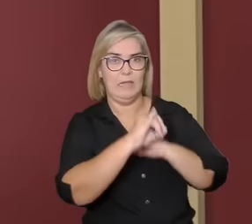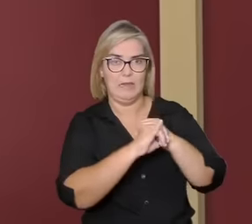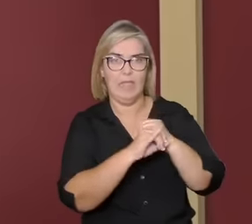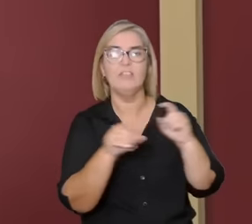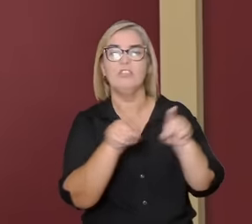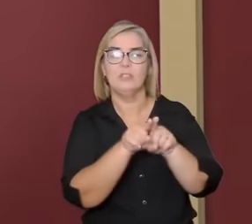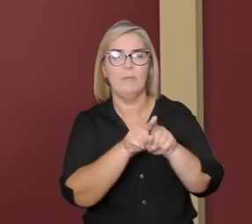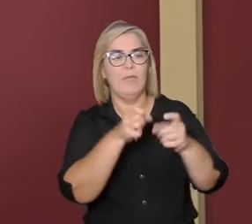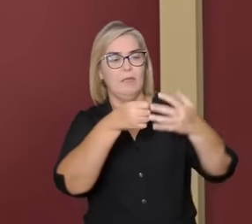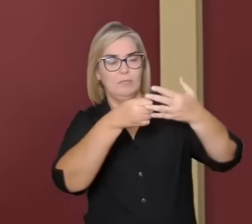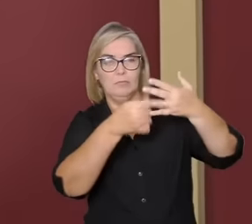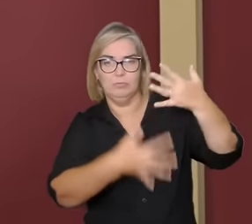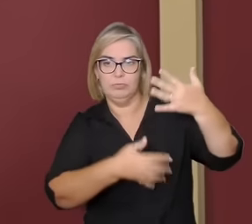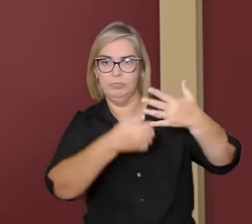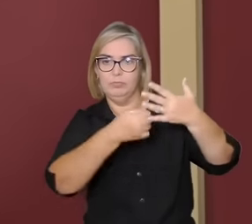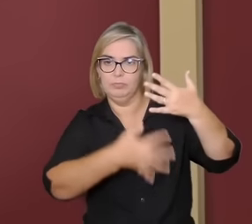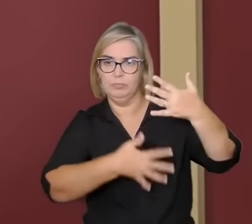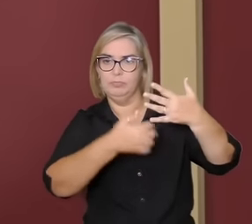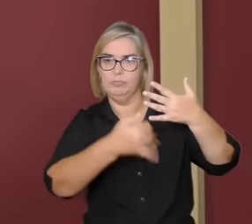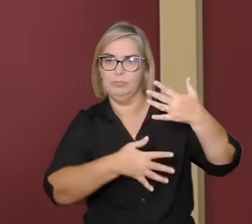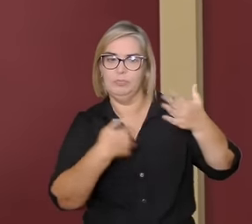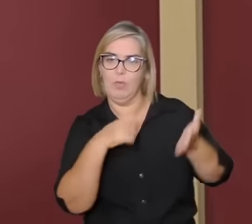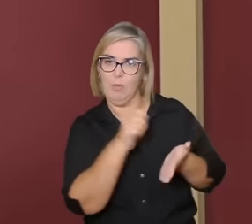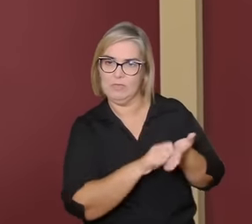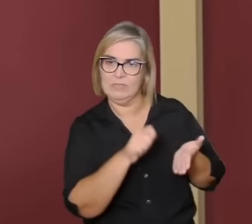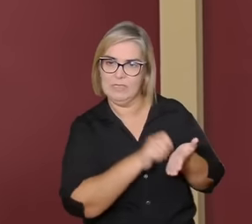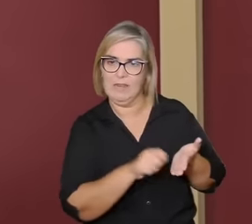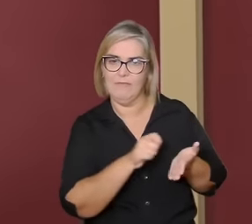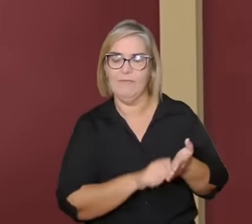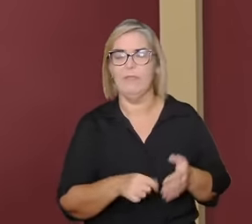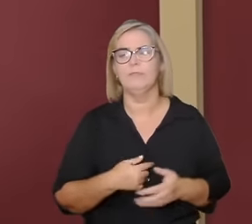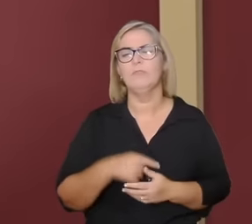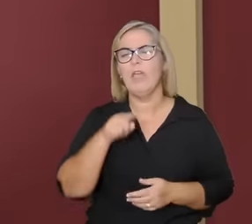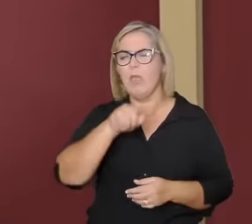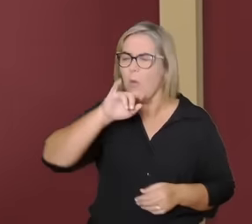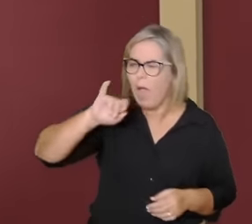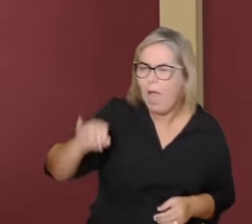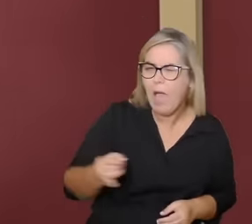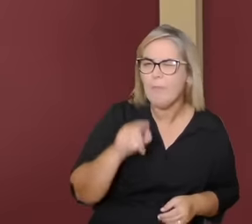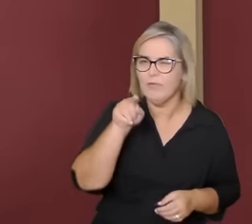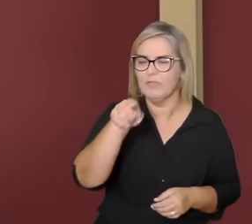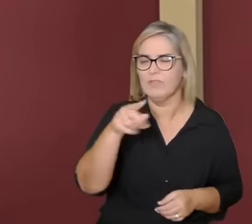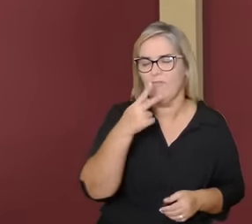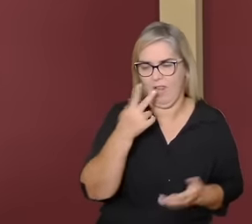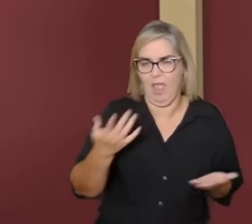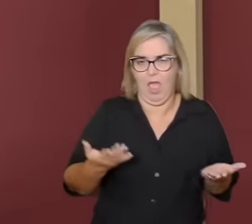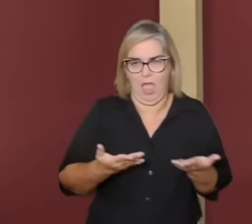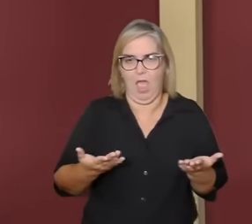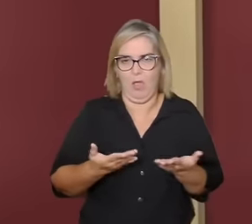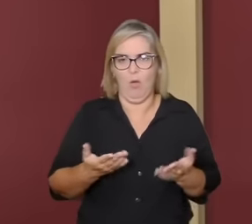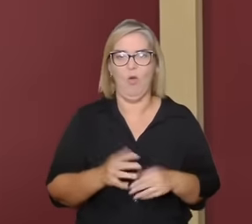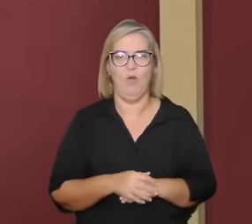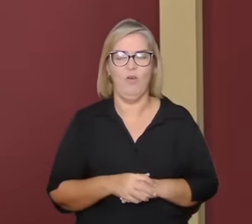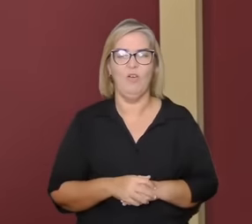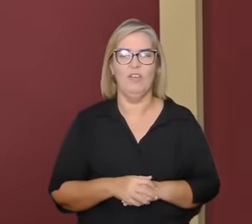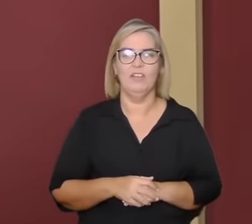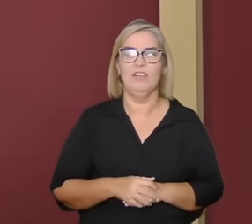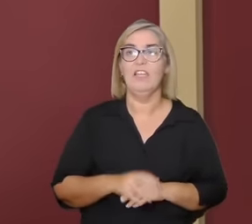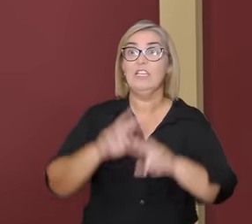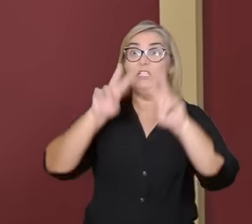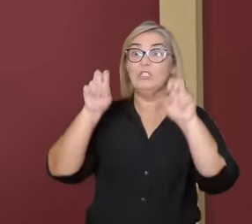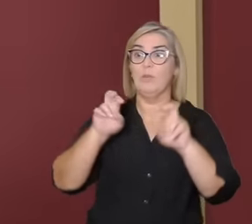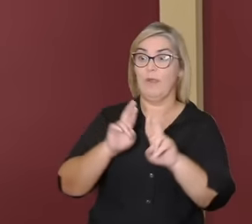também está anotando e já já a gente começa vou pegar um gancho do que você falou aqui no final como as pessoas mudam os relacionamentos